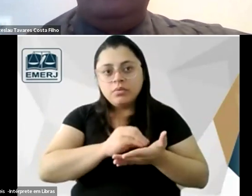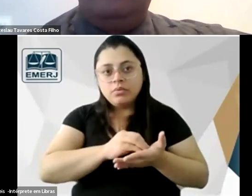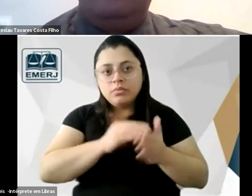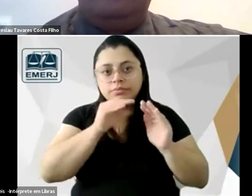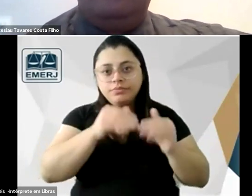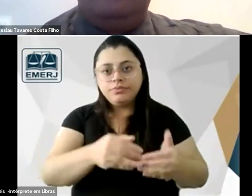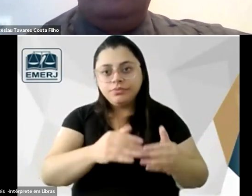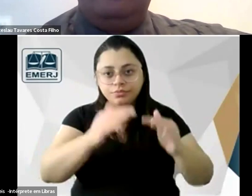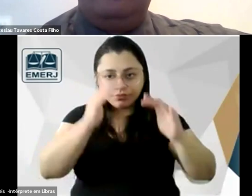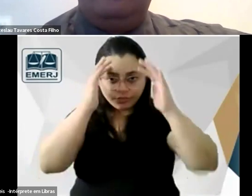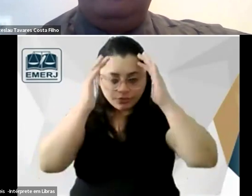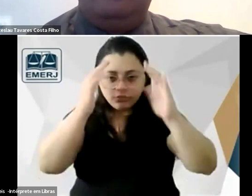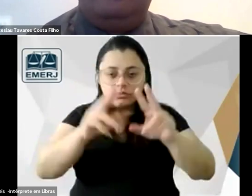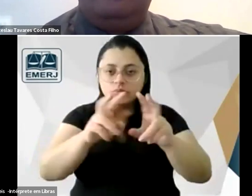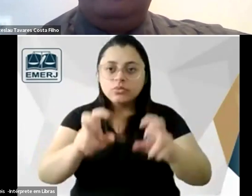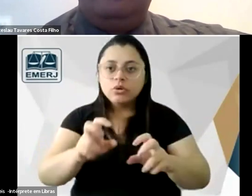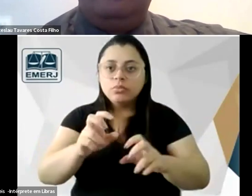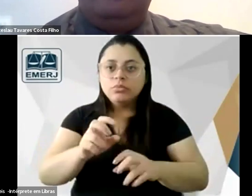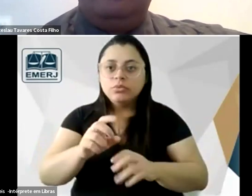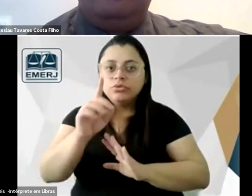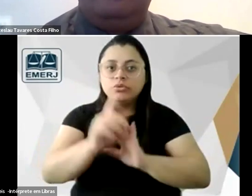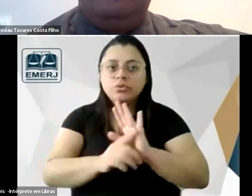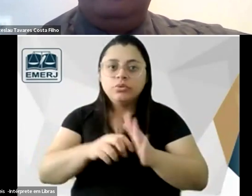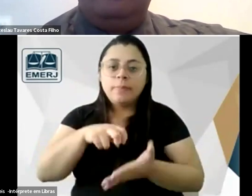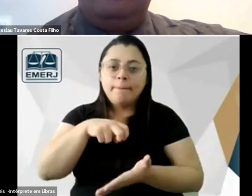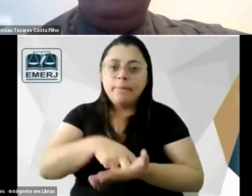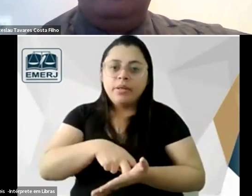pensamento sobre direito penal do Tobias Barreto